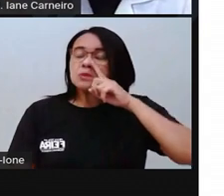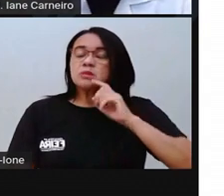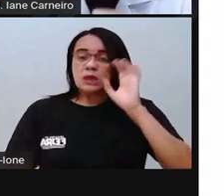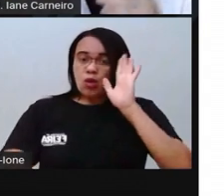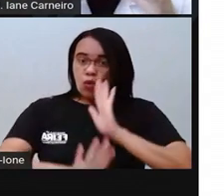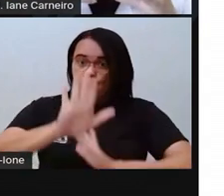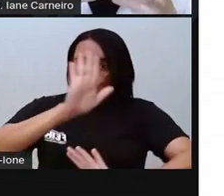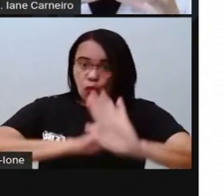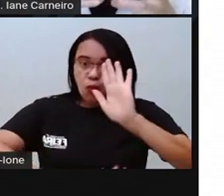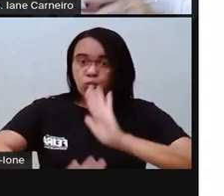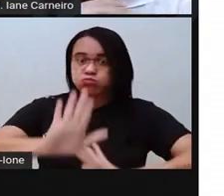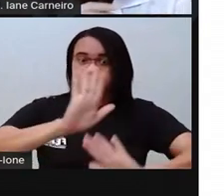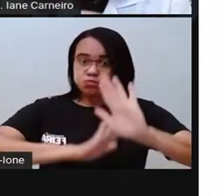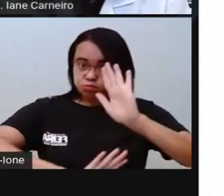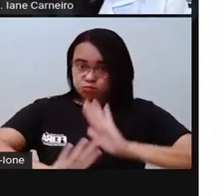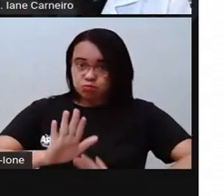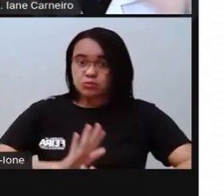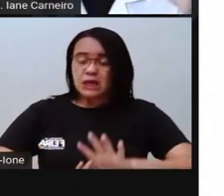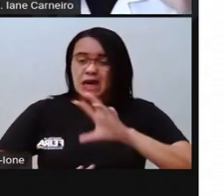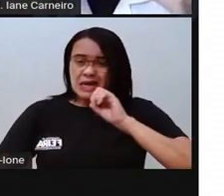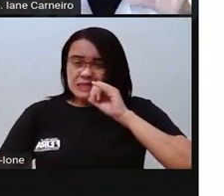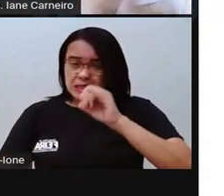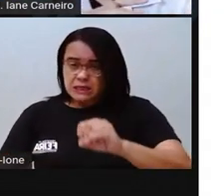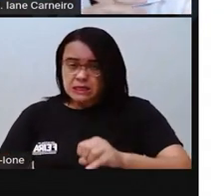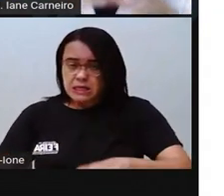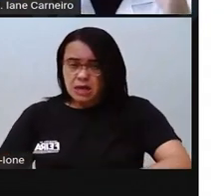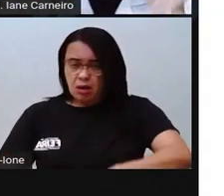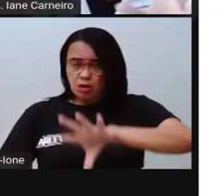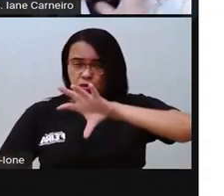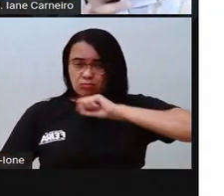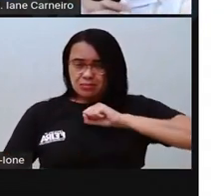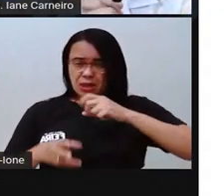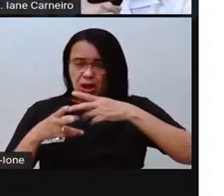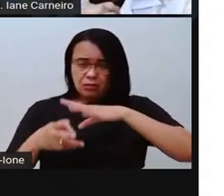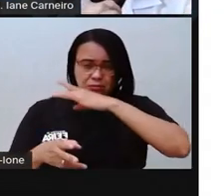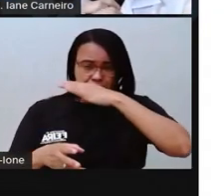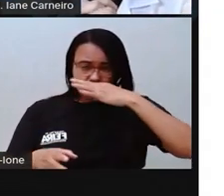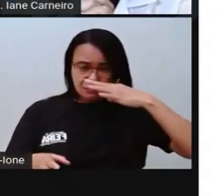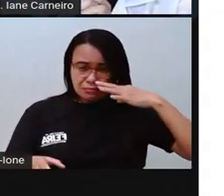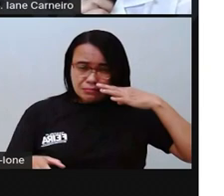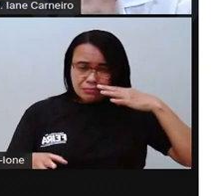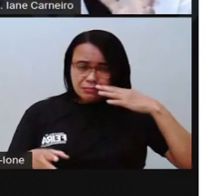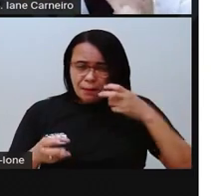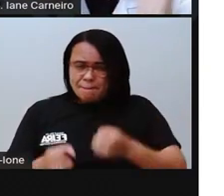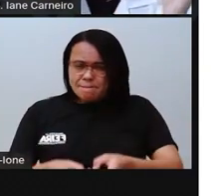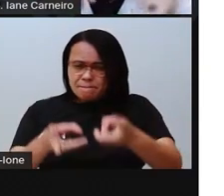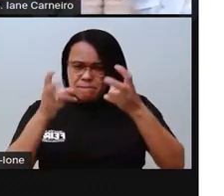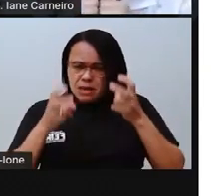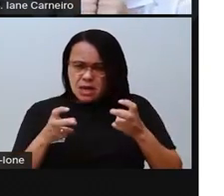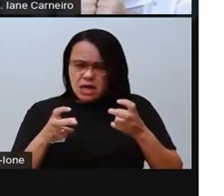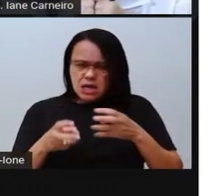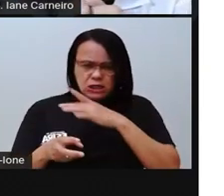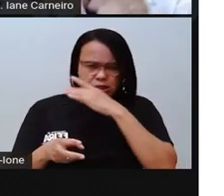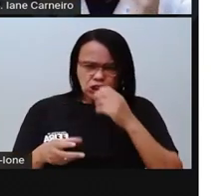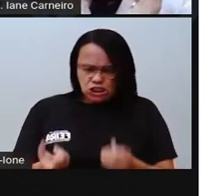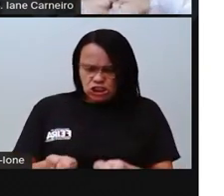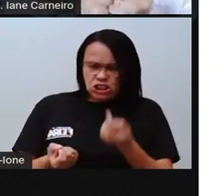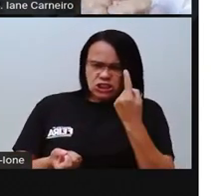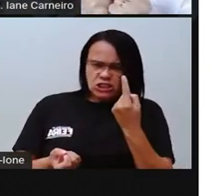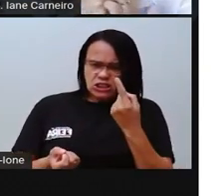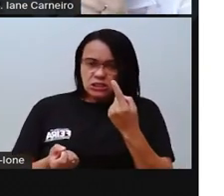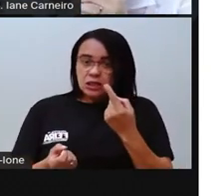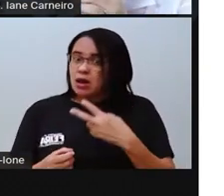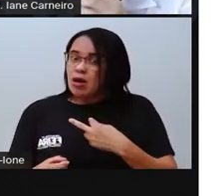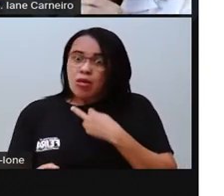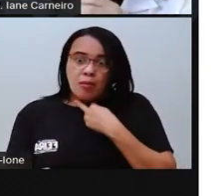Se perceber que tá algum cheiro forte, tem que chamar o papai, mamãe e falar, tô sentindo cheiro de gás. Que é um cheiro